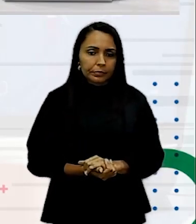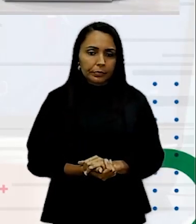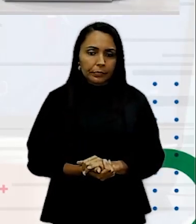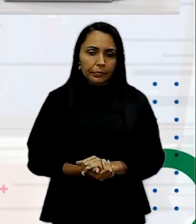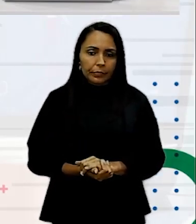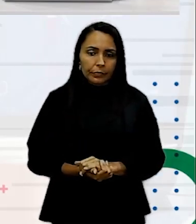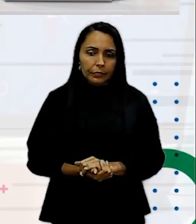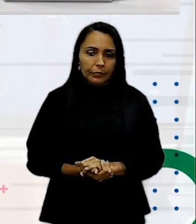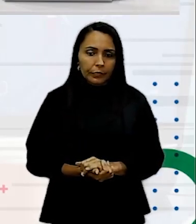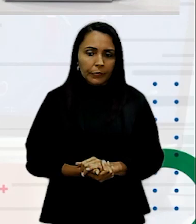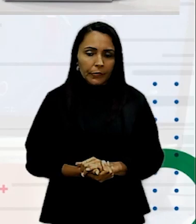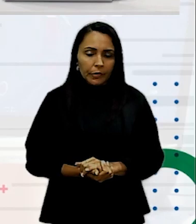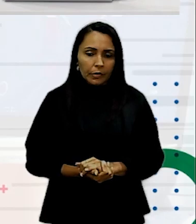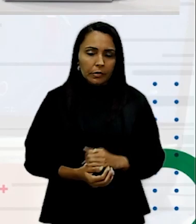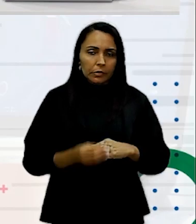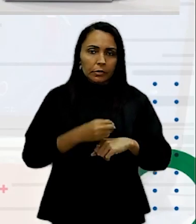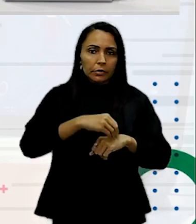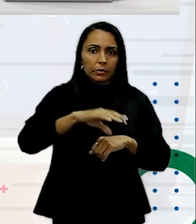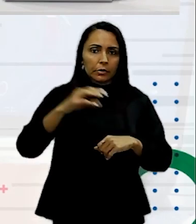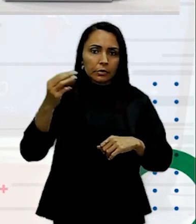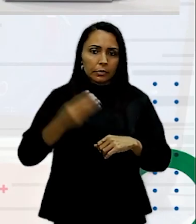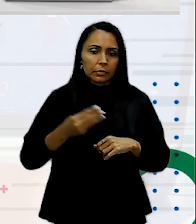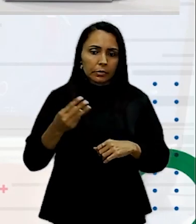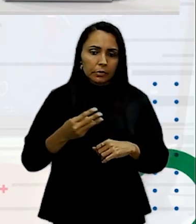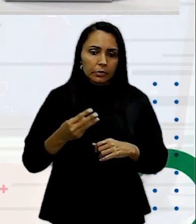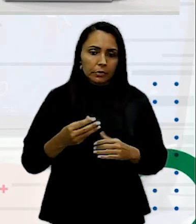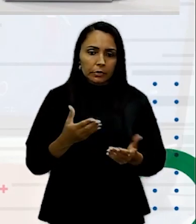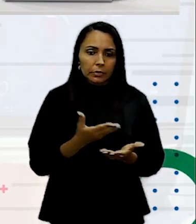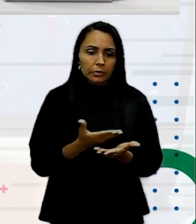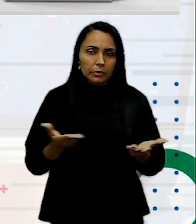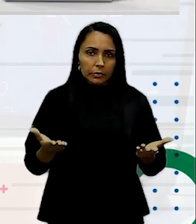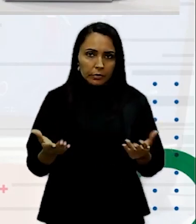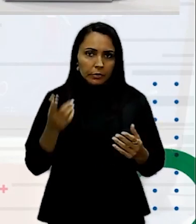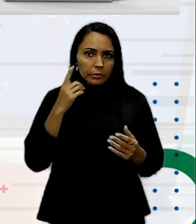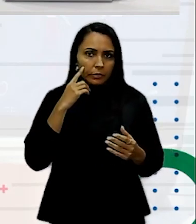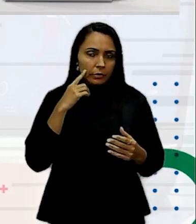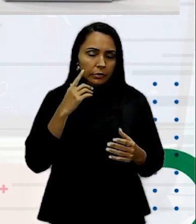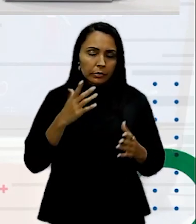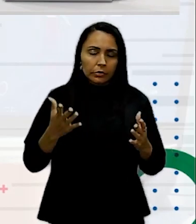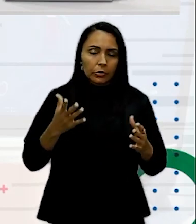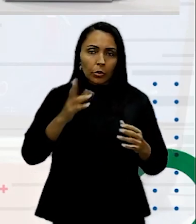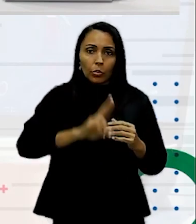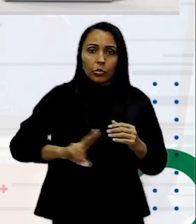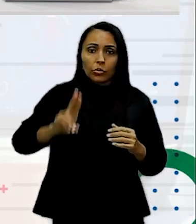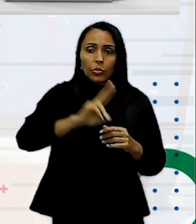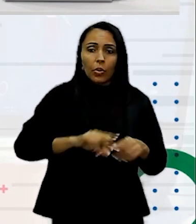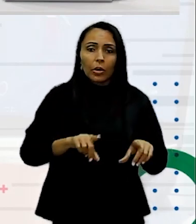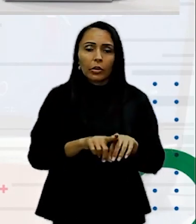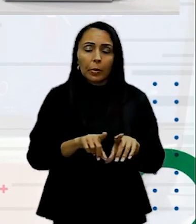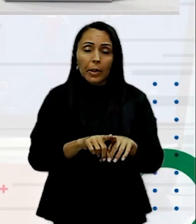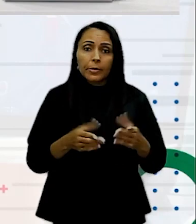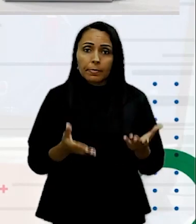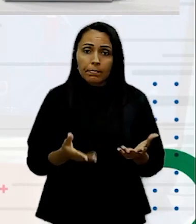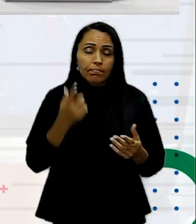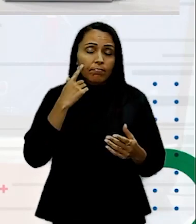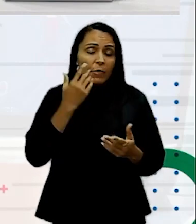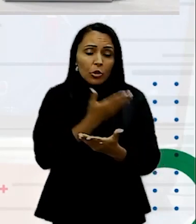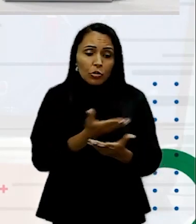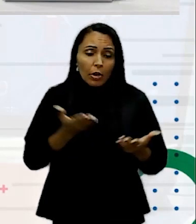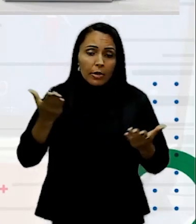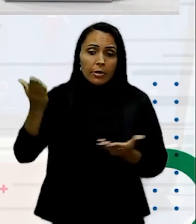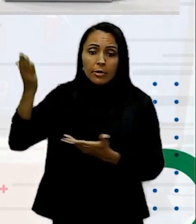E Dica 3 Limite a paleta de cores Não distrai o usuário Com informações desnecessárias Isso aqui